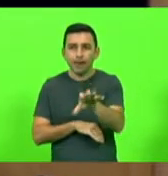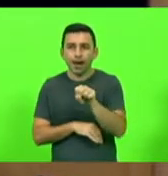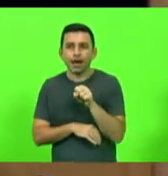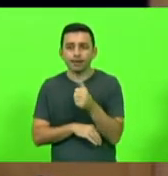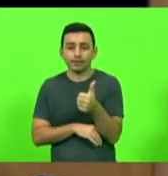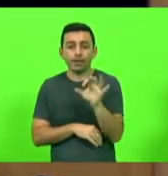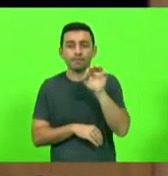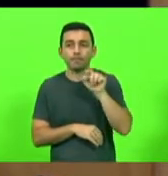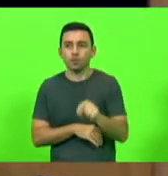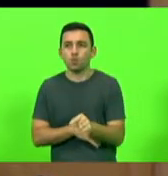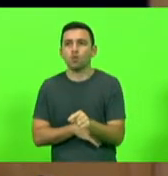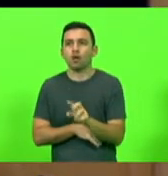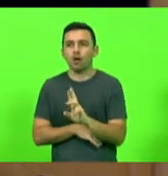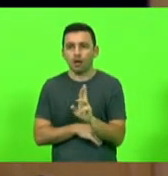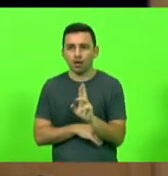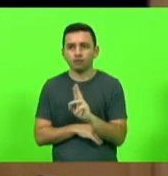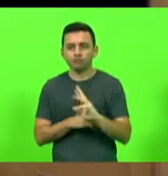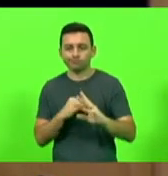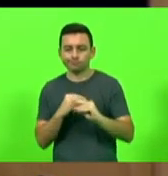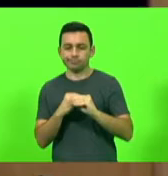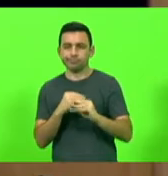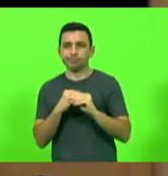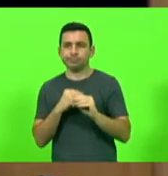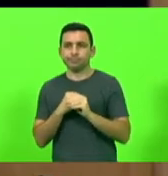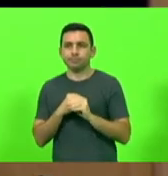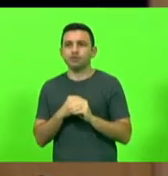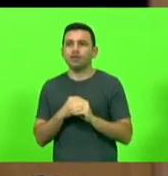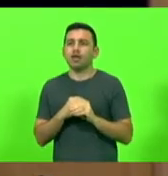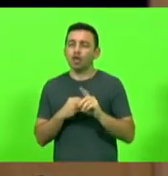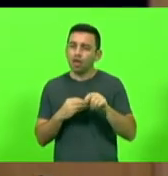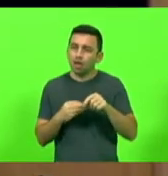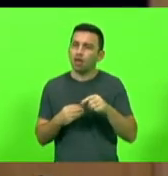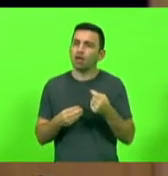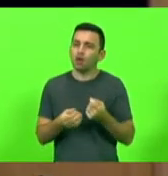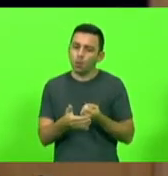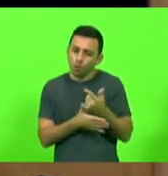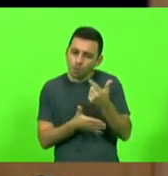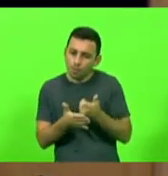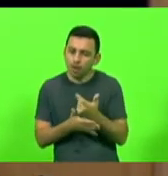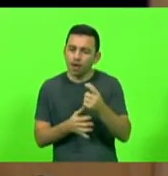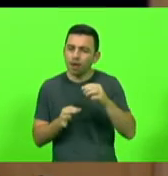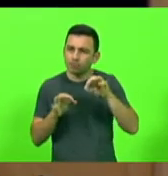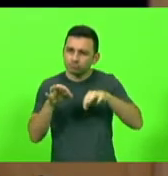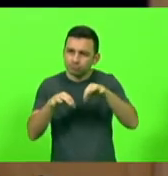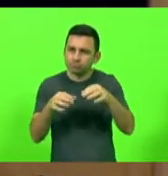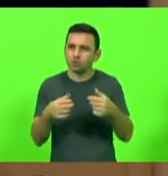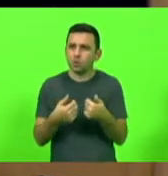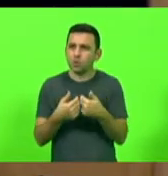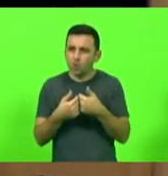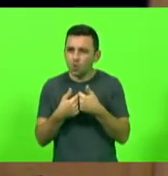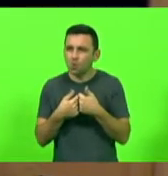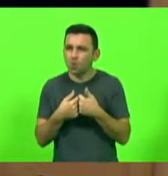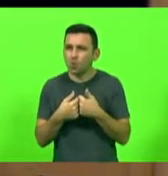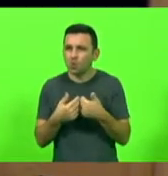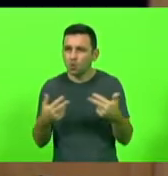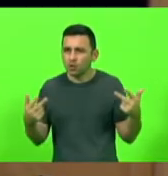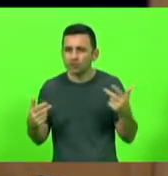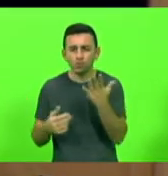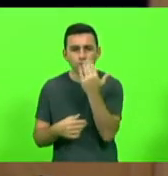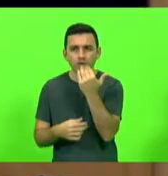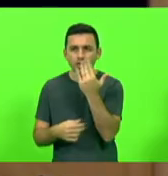para a recomposição de pastagem, aquisição de sementes e alimentação animal.